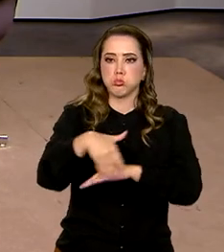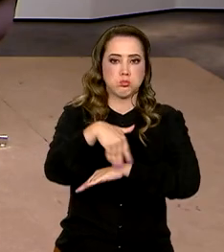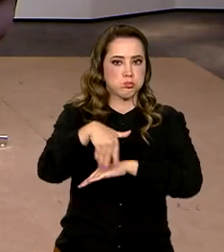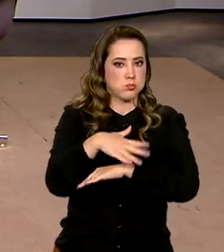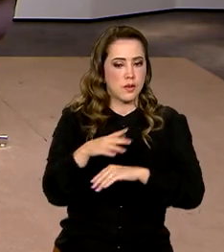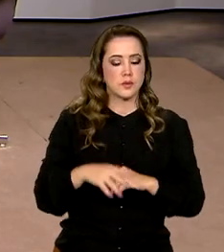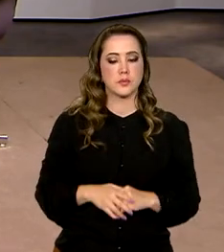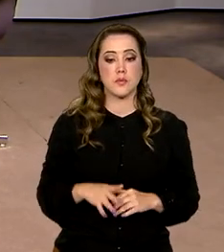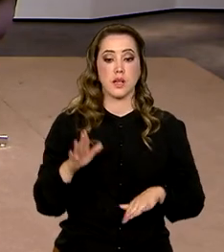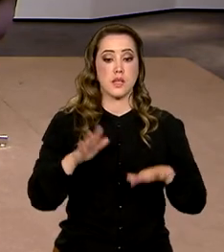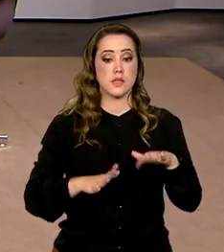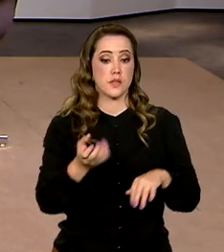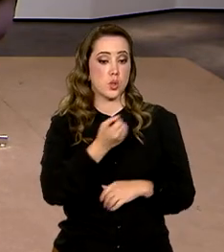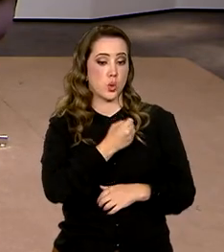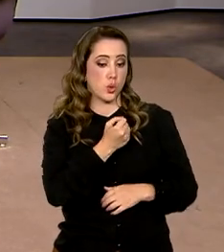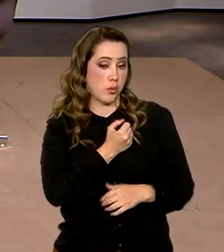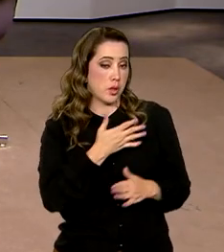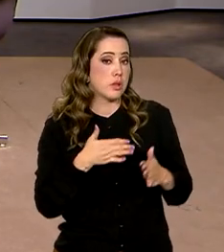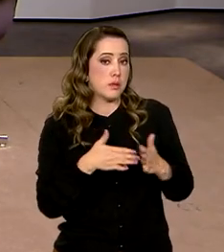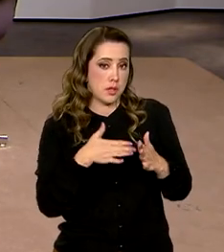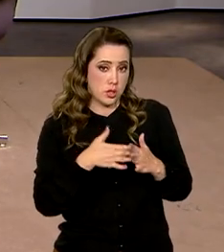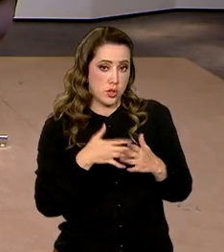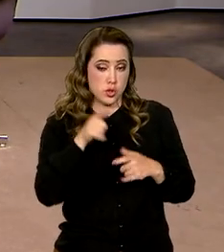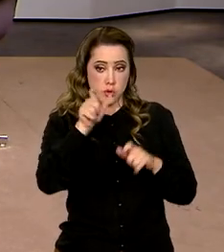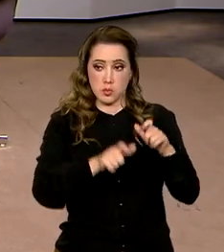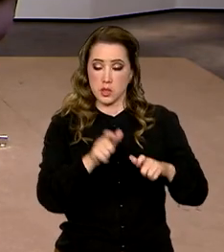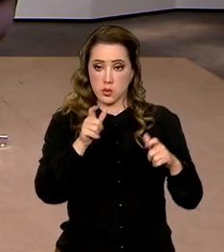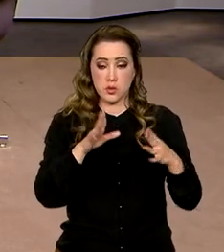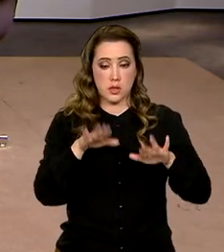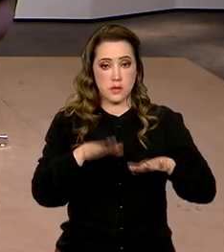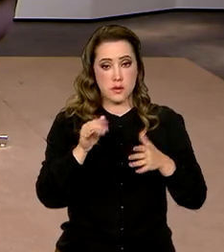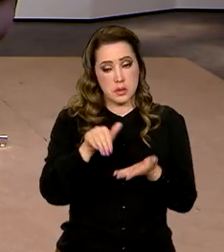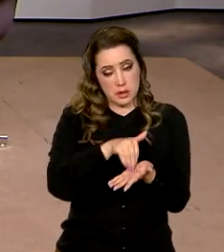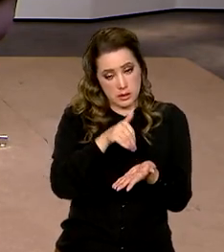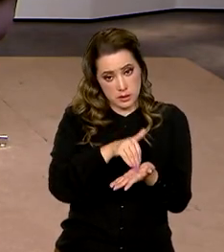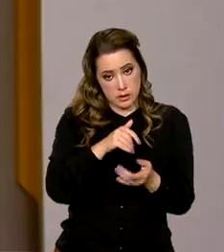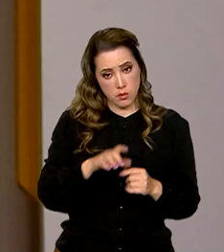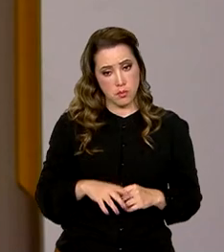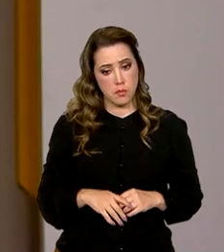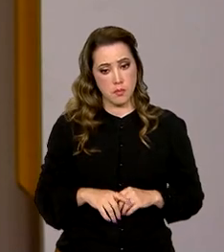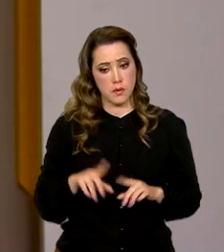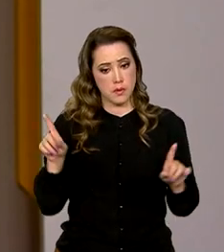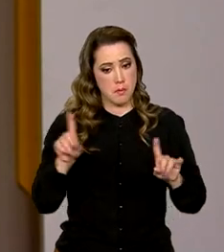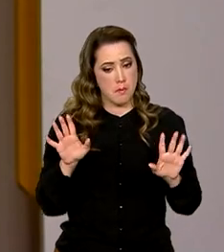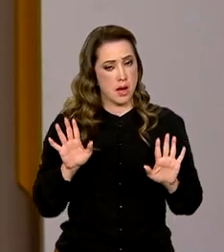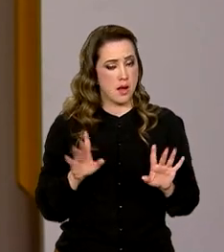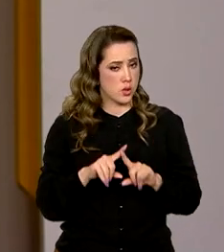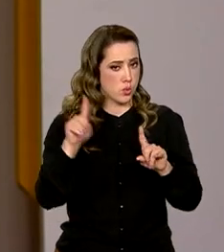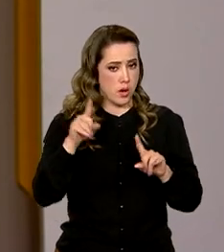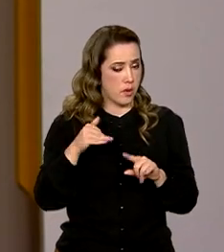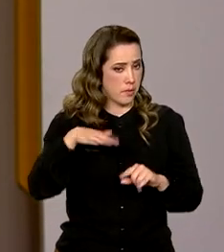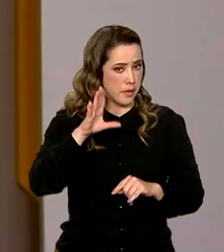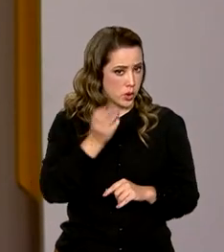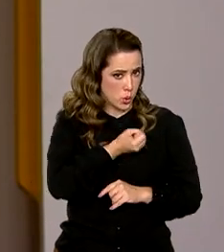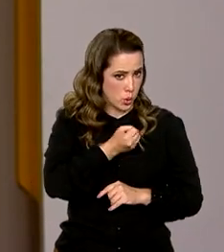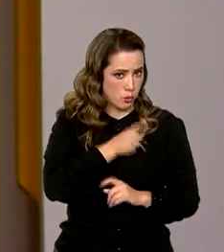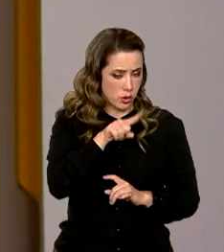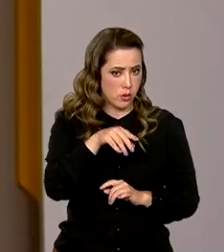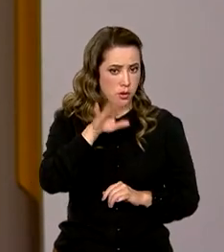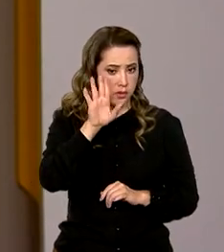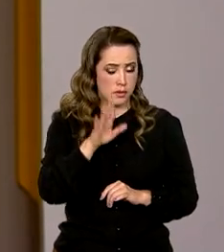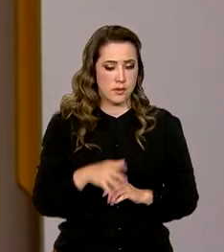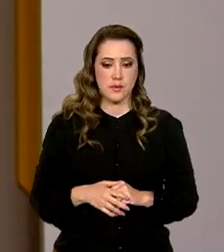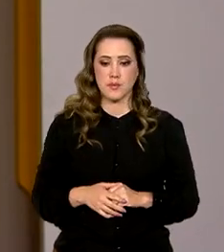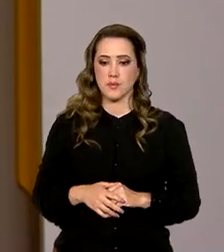talvez tenham limitação de público, então vão exigir talvez a inscrição, mas acho que não é o que prevalece. A ideia é